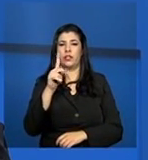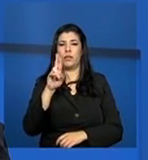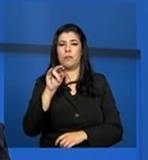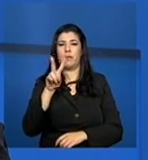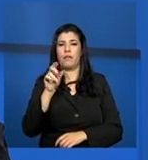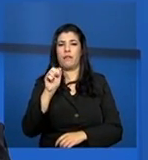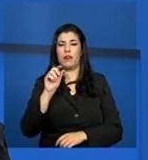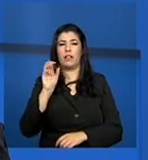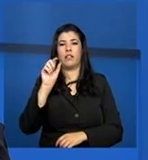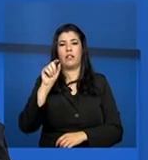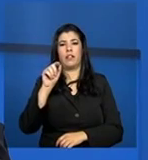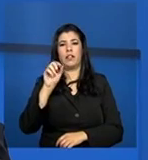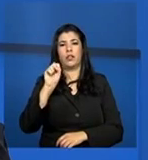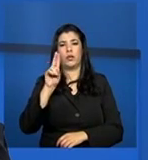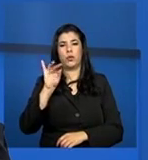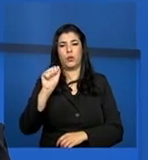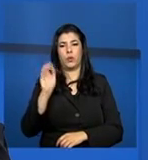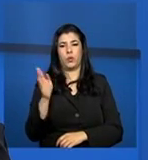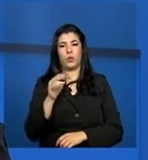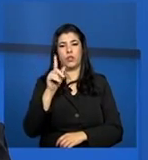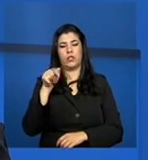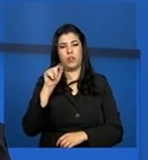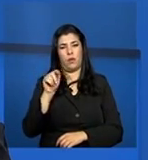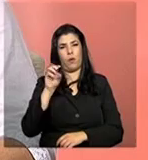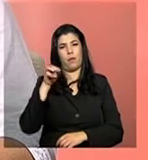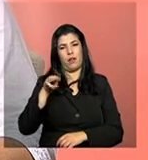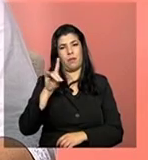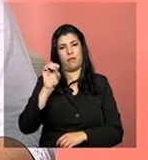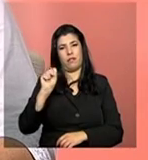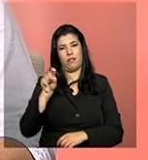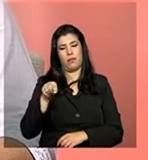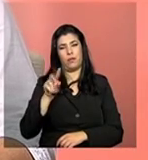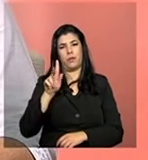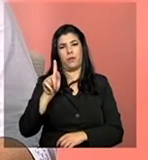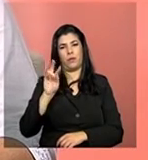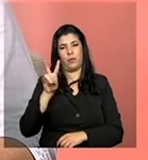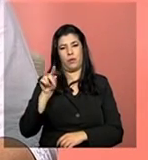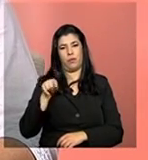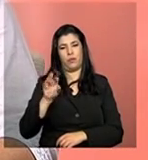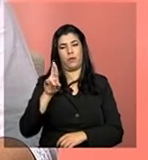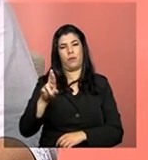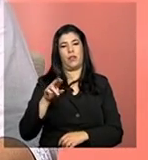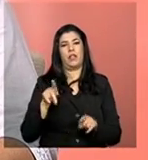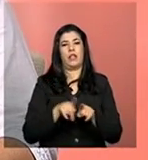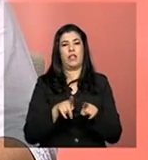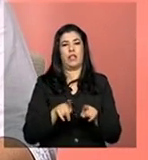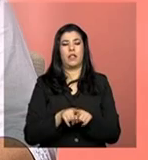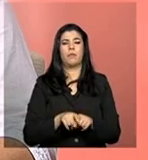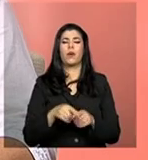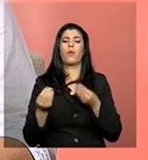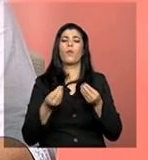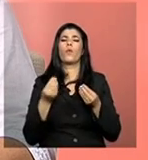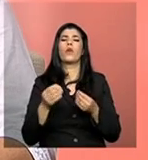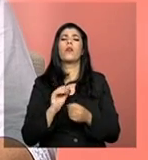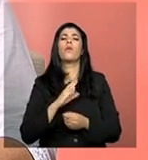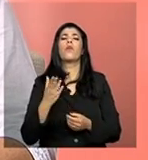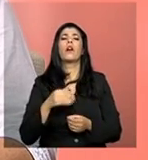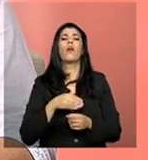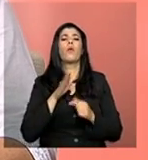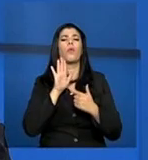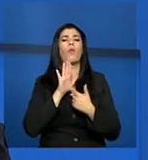redeprivadasuas.gov.br. E, Viviane, deixa então o endereço de acesso ao Quinez para os gestores.